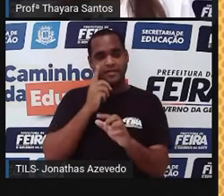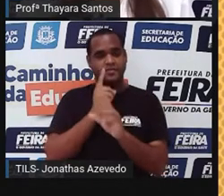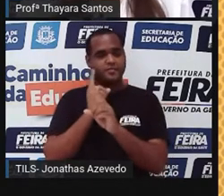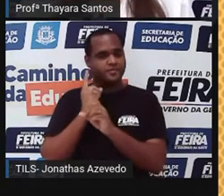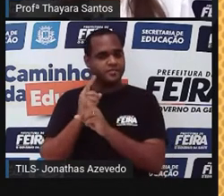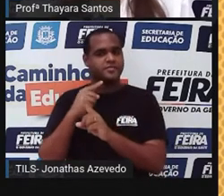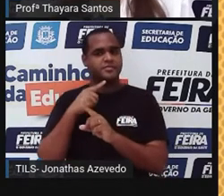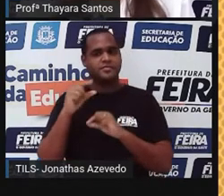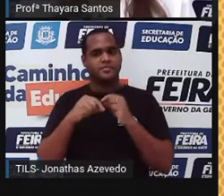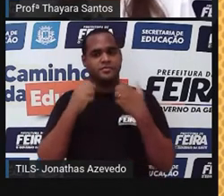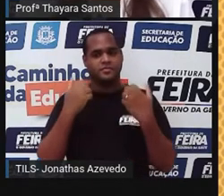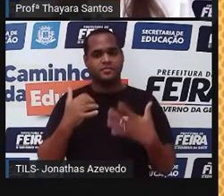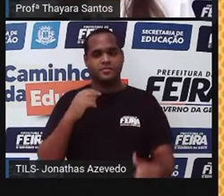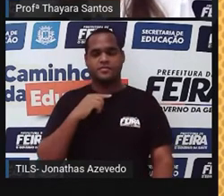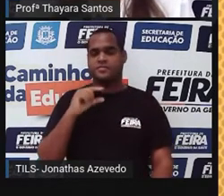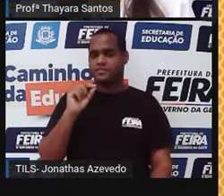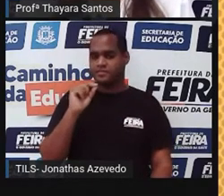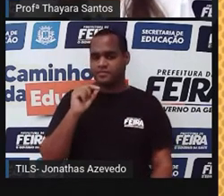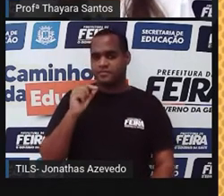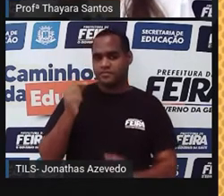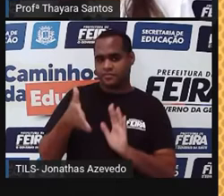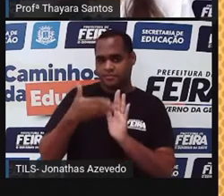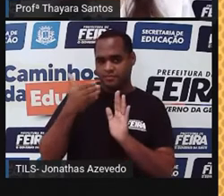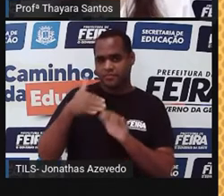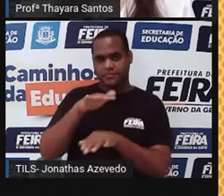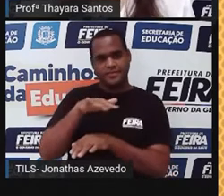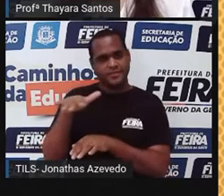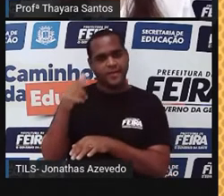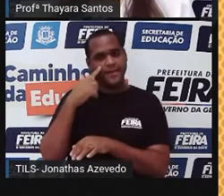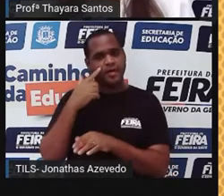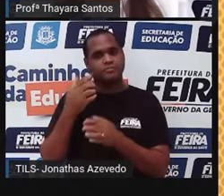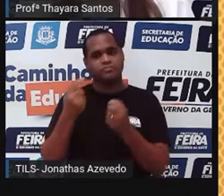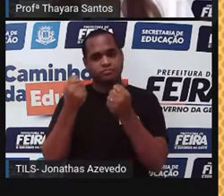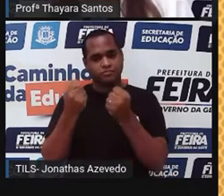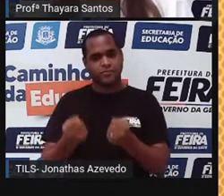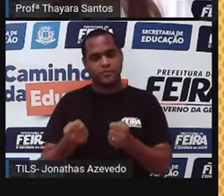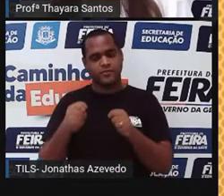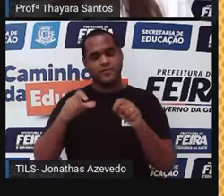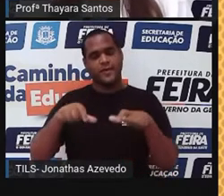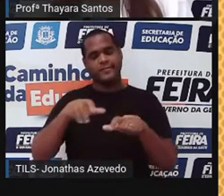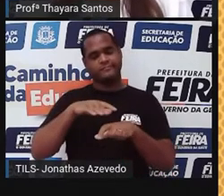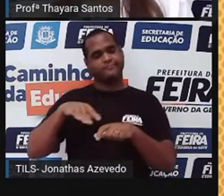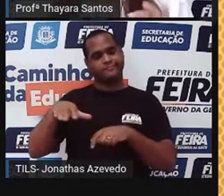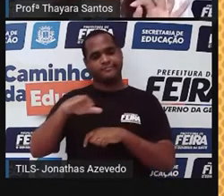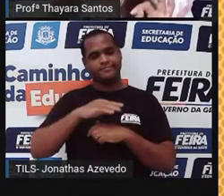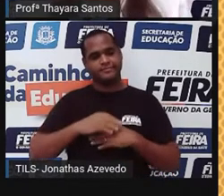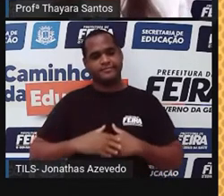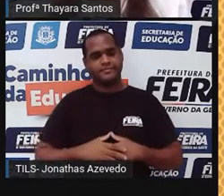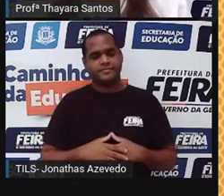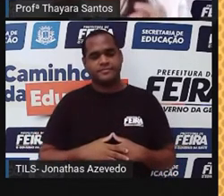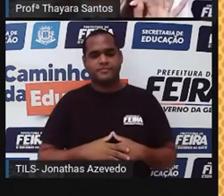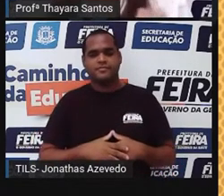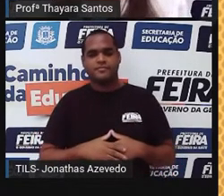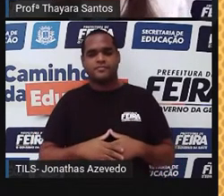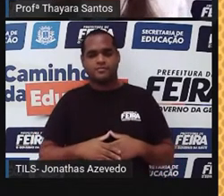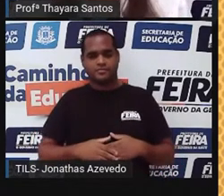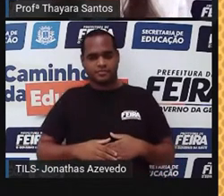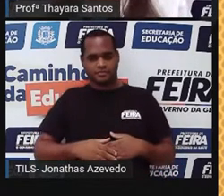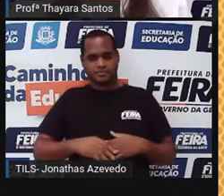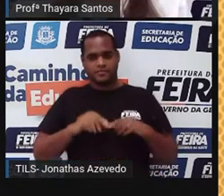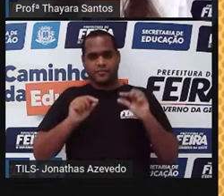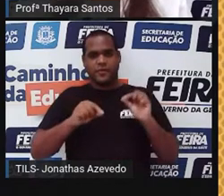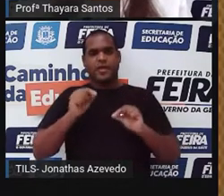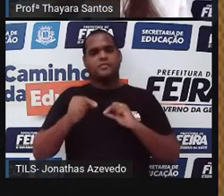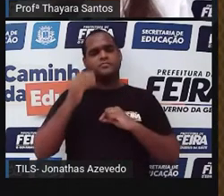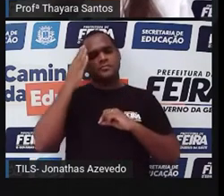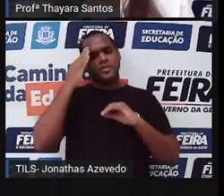escrevi aí para vocês. Matéria é tudo aquilo que possui massa e ocupa um lugar no espaço. Agora, vamos entender o que quer dizer isso